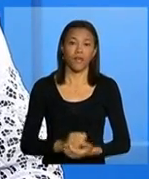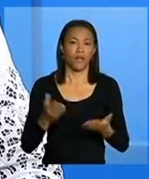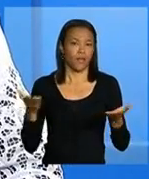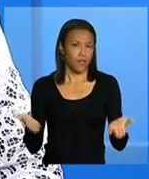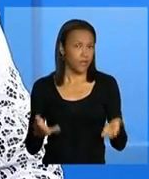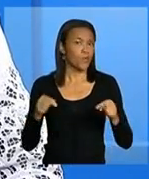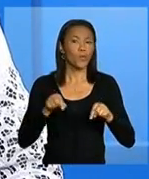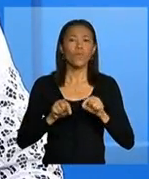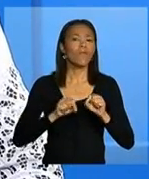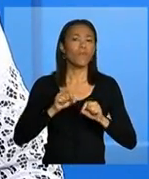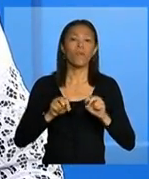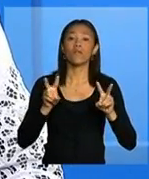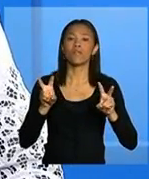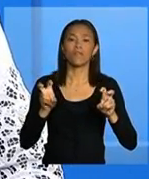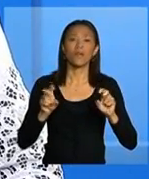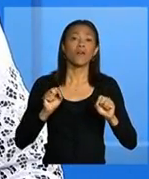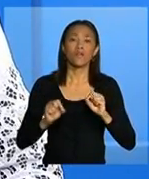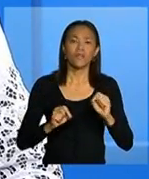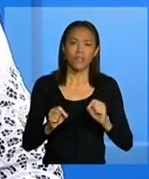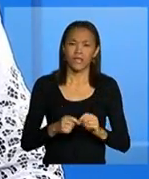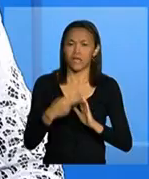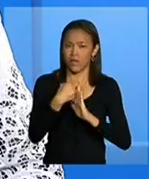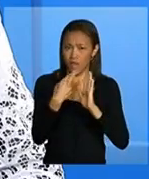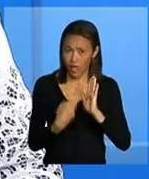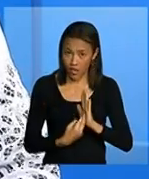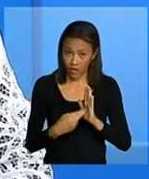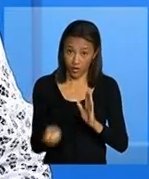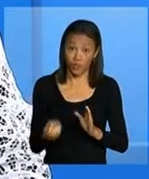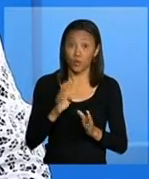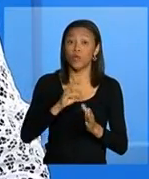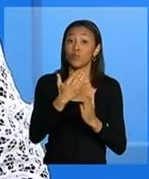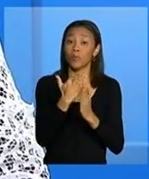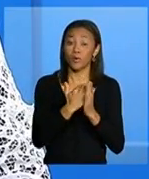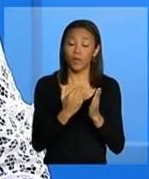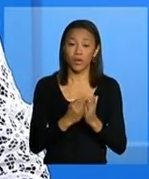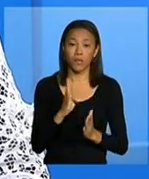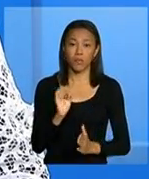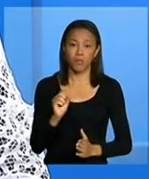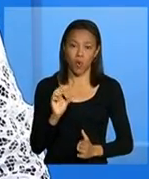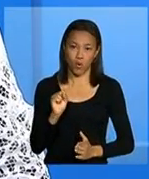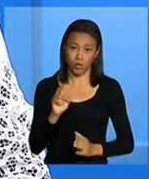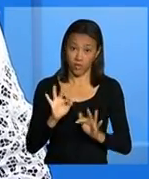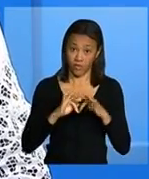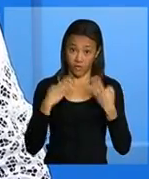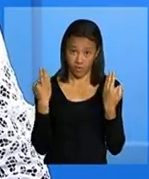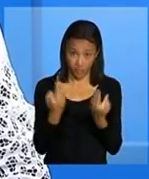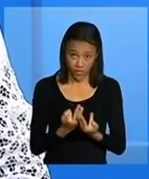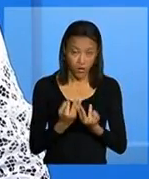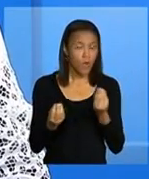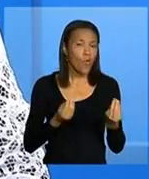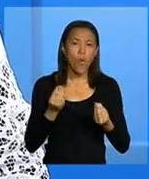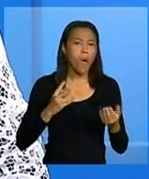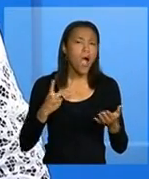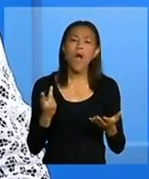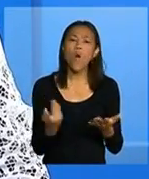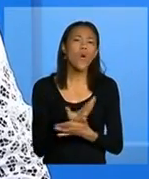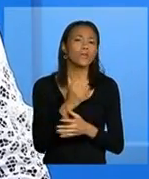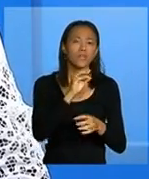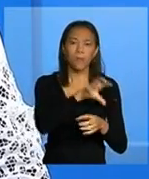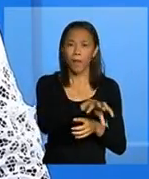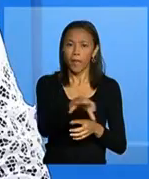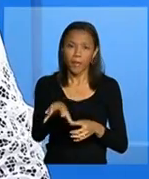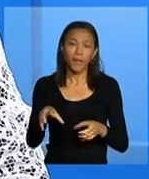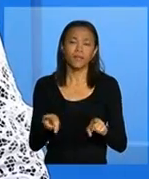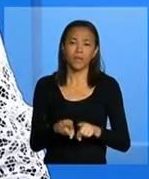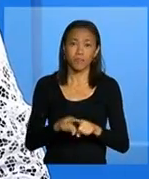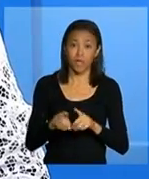bloco, vamos tratar das condicionalidades do programa Bolsa Família, operacionalização das mesmas, da